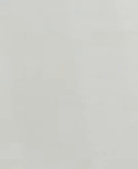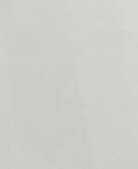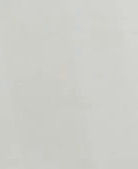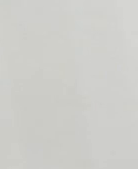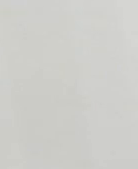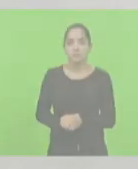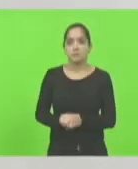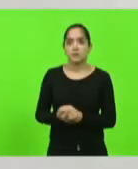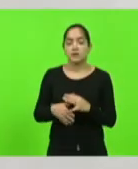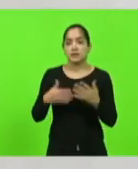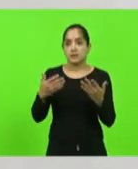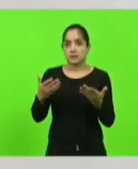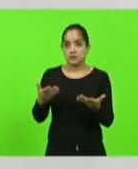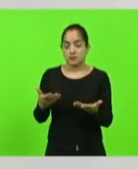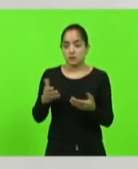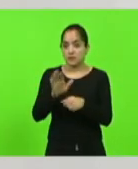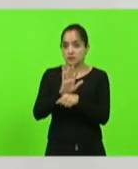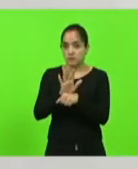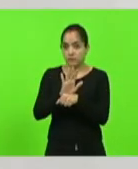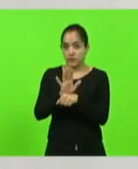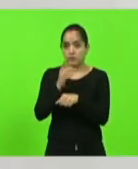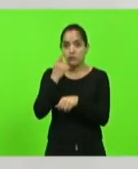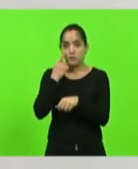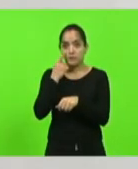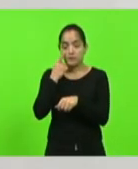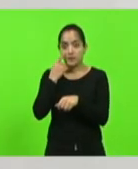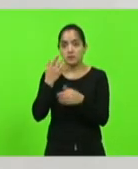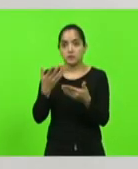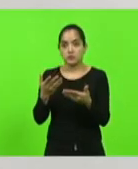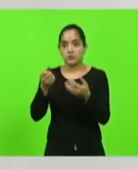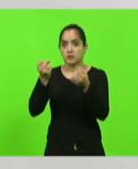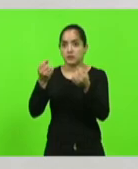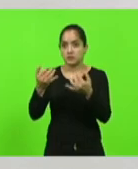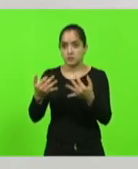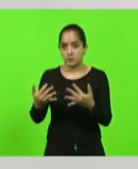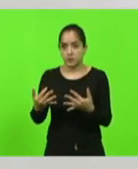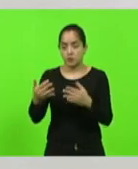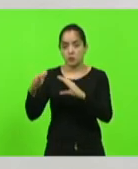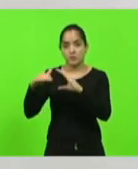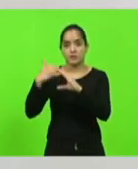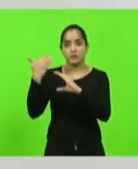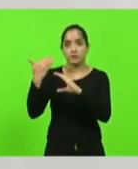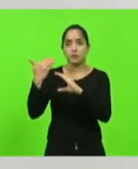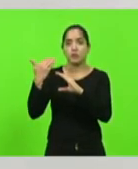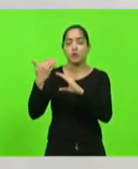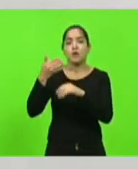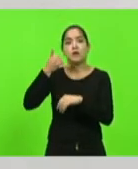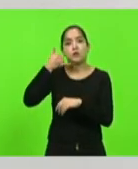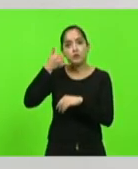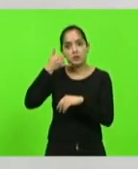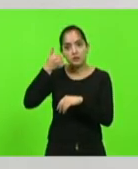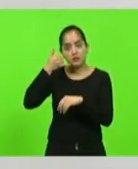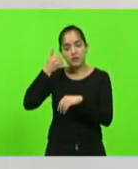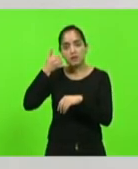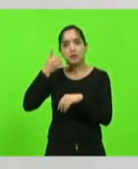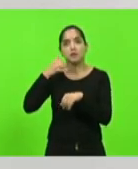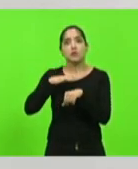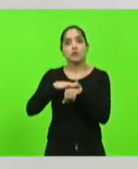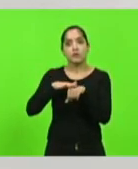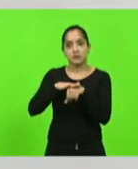Então, esse foi o vídeo que o Zé Trovão me mandou agora pela manhã. Em seguida, liguei e conversei pessoalmente com ele.